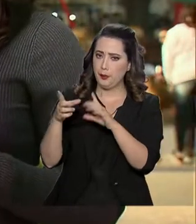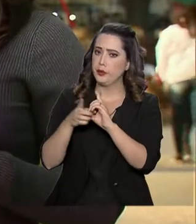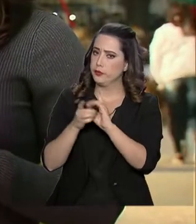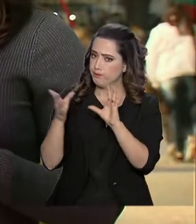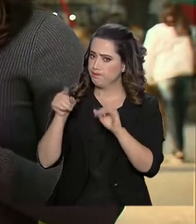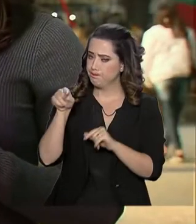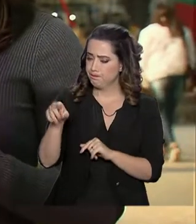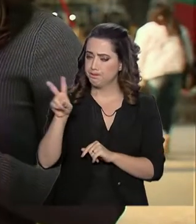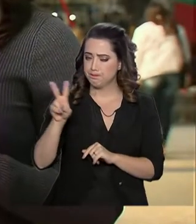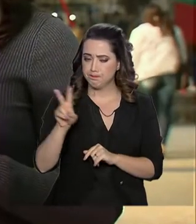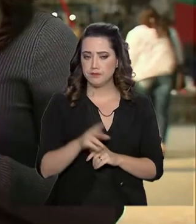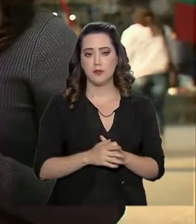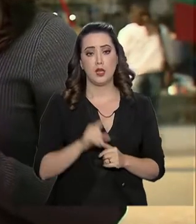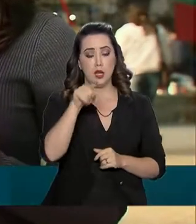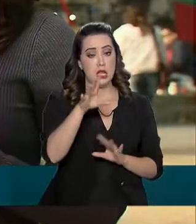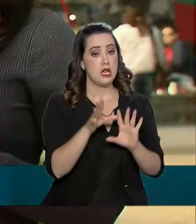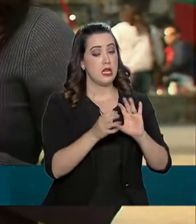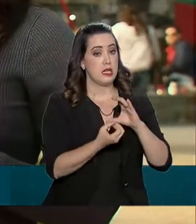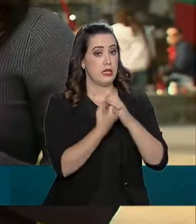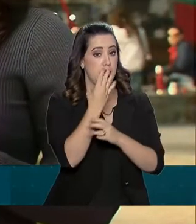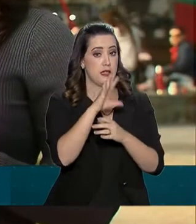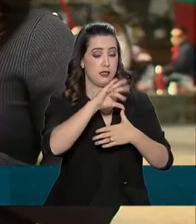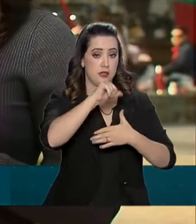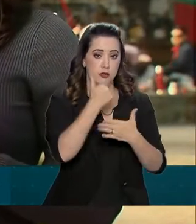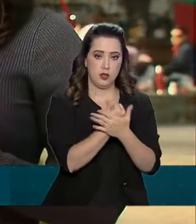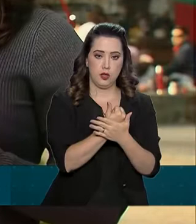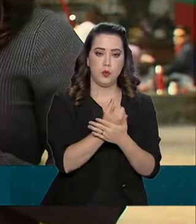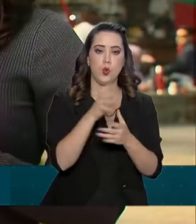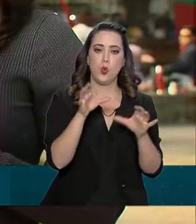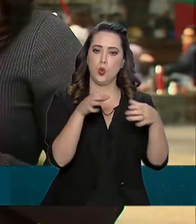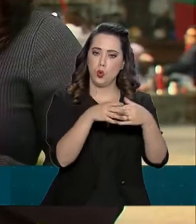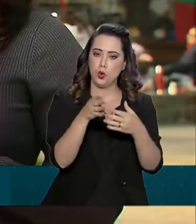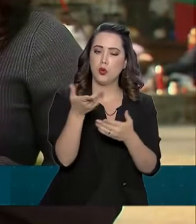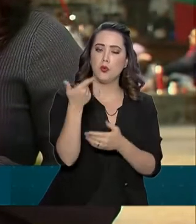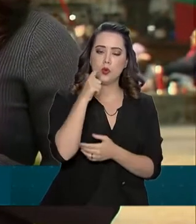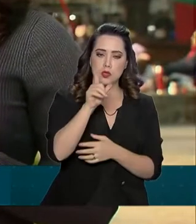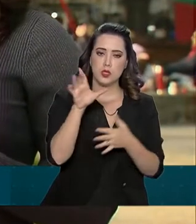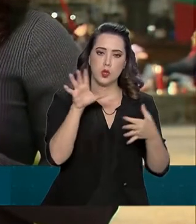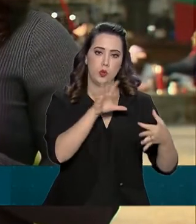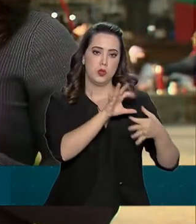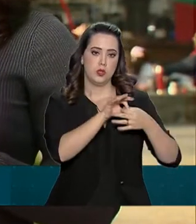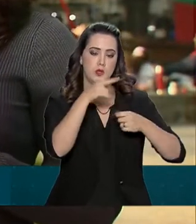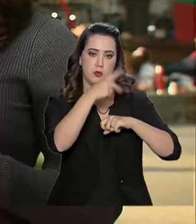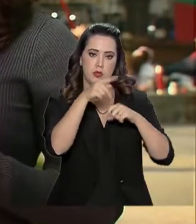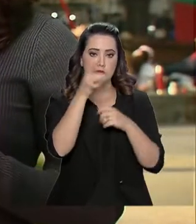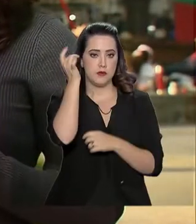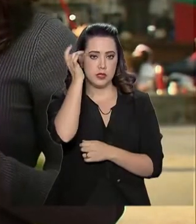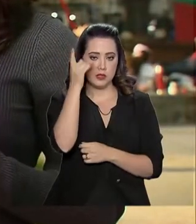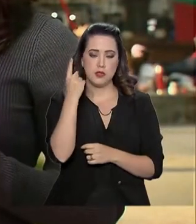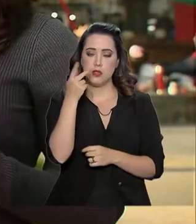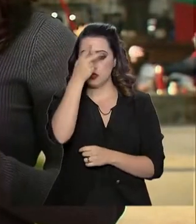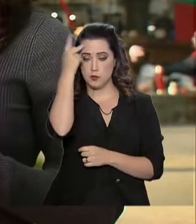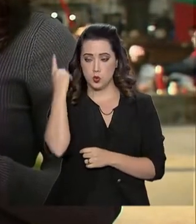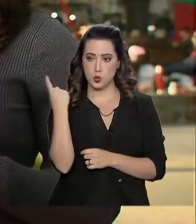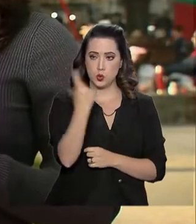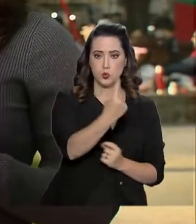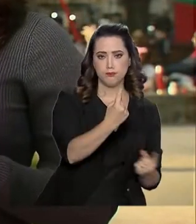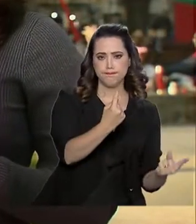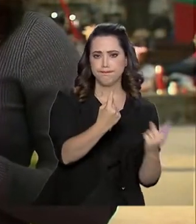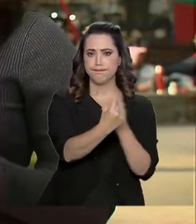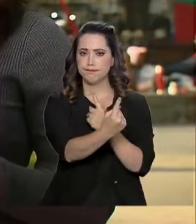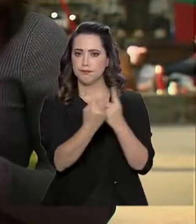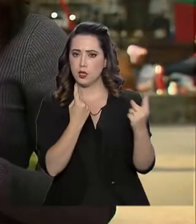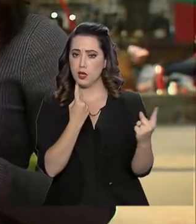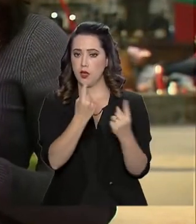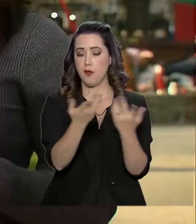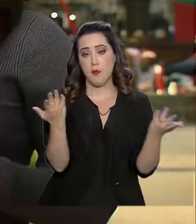Mercosul foi criado, o bloco conseguiu aproximar os países e facilitar a circulação de pessoas. Para visitar países como a Argentina, por